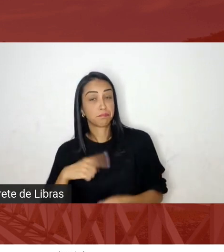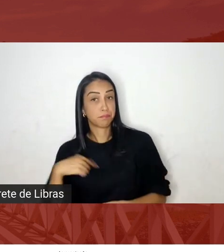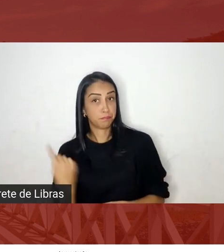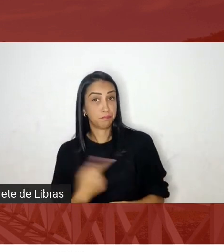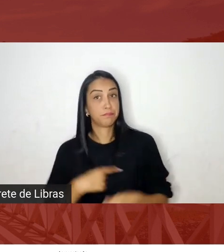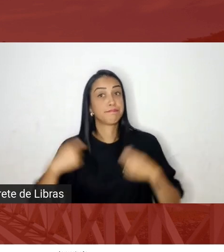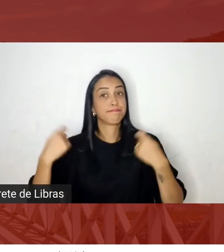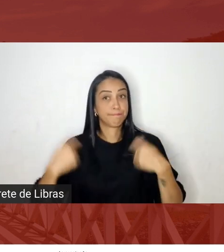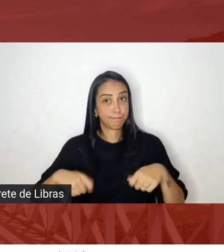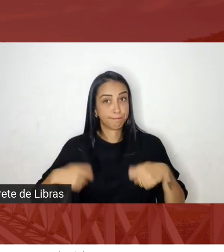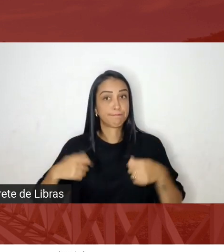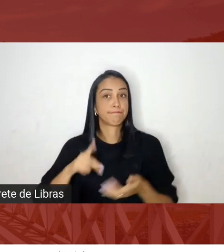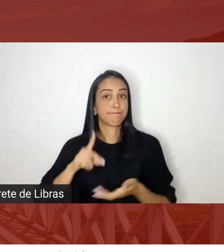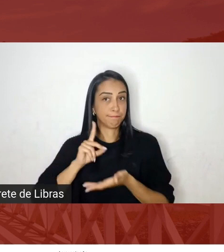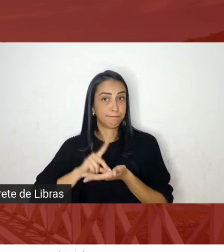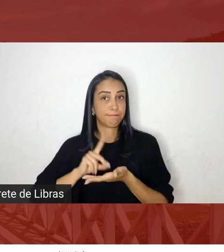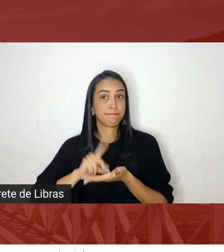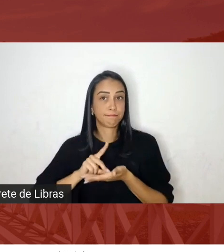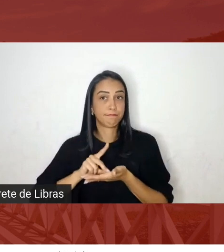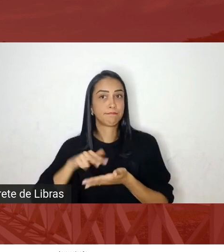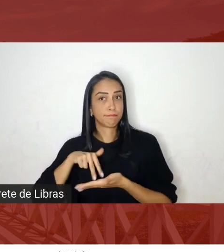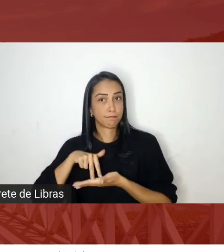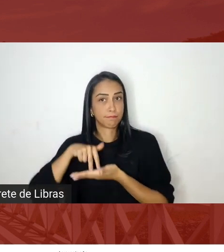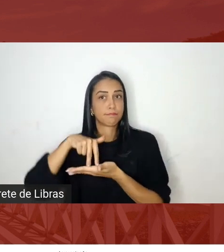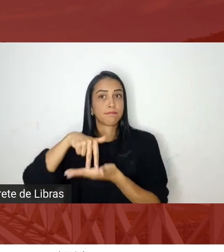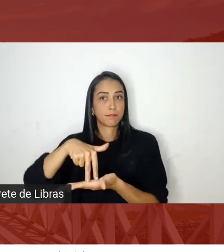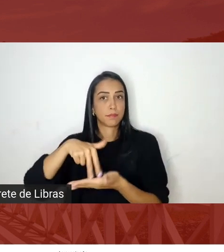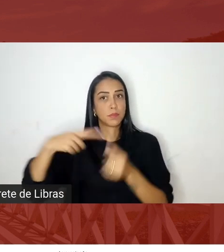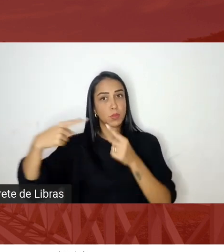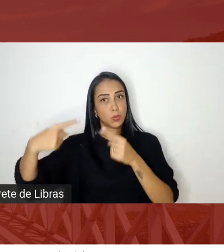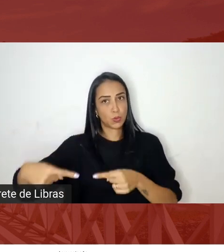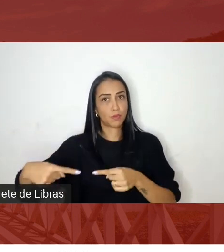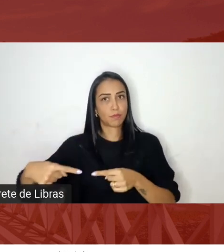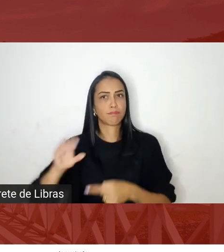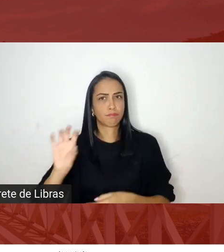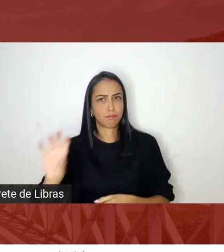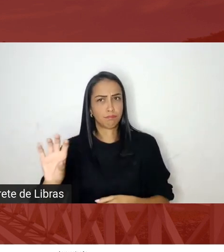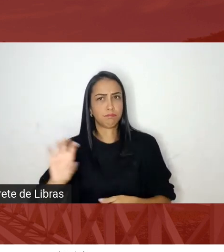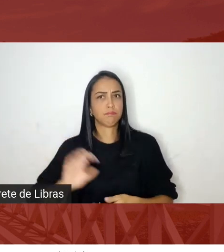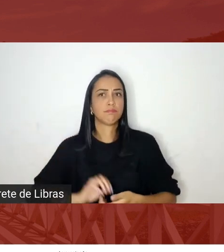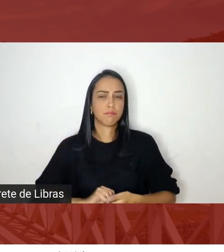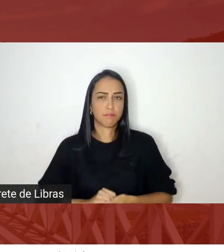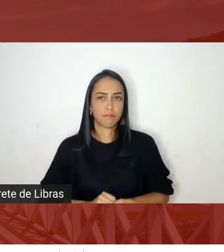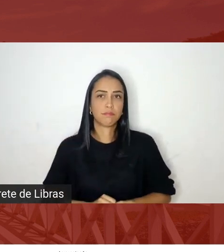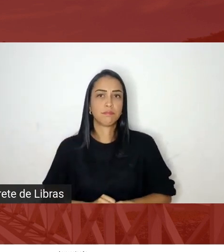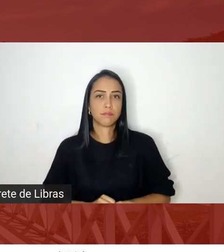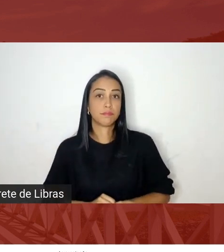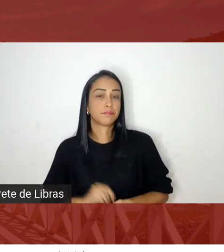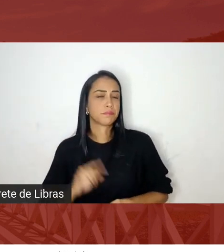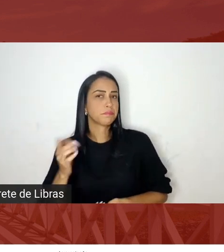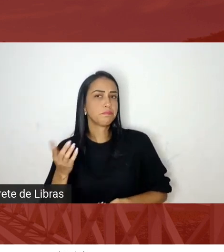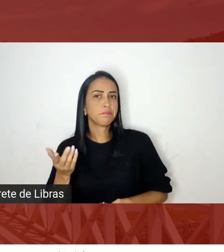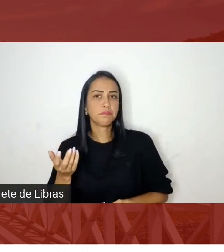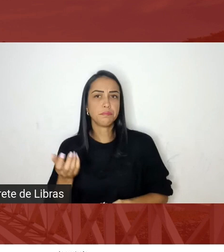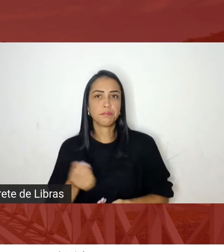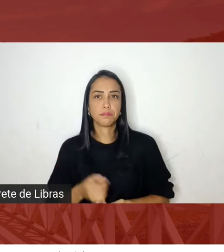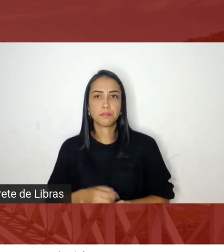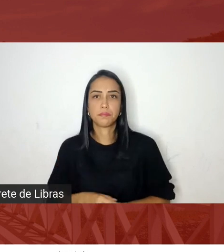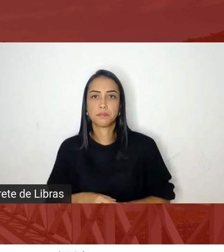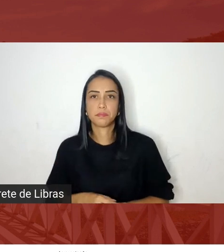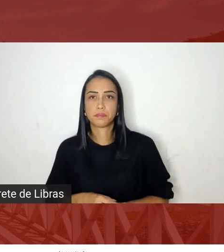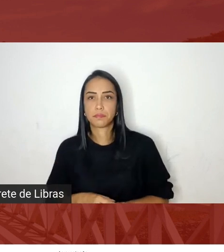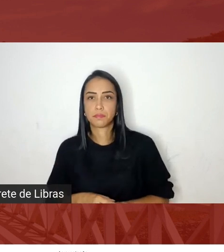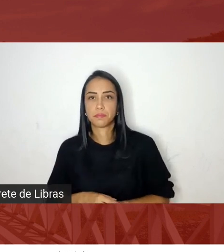nos posicionar contra isso isso aí se dá em um âmbito em um âmbito